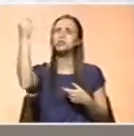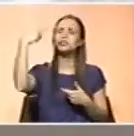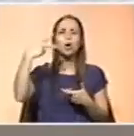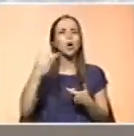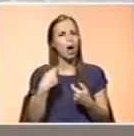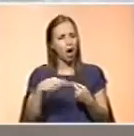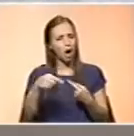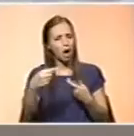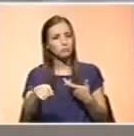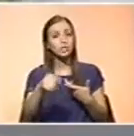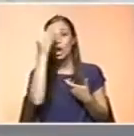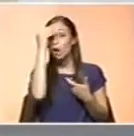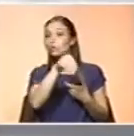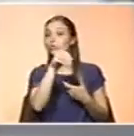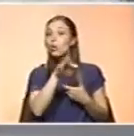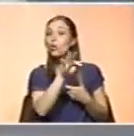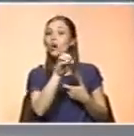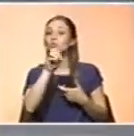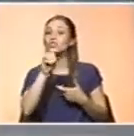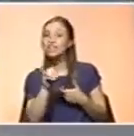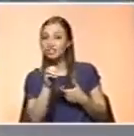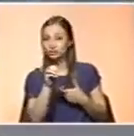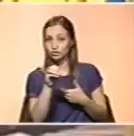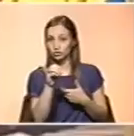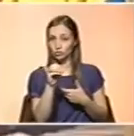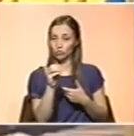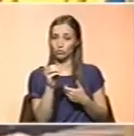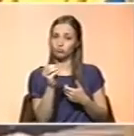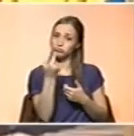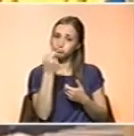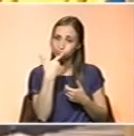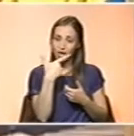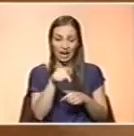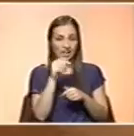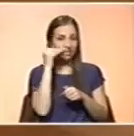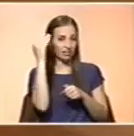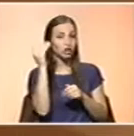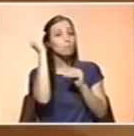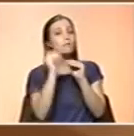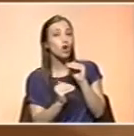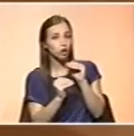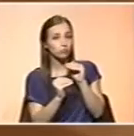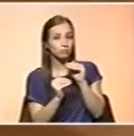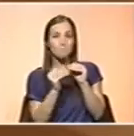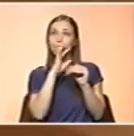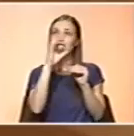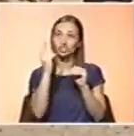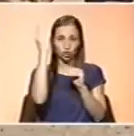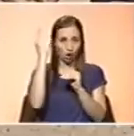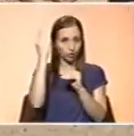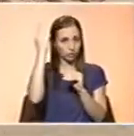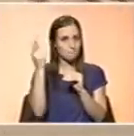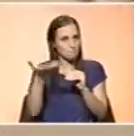estão recomendadas 400 unidades nesta idade, um número inferior ao dos países nórdicos. Evidências